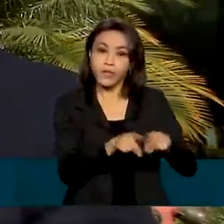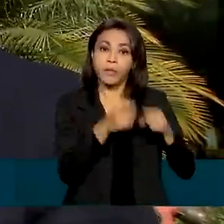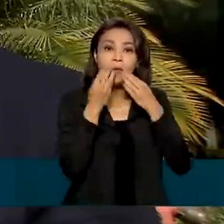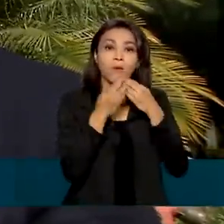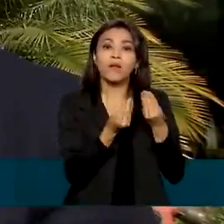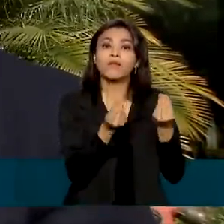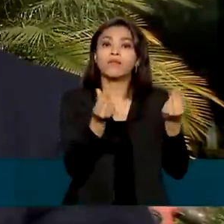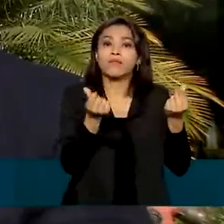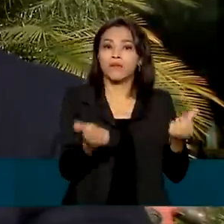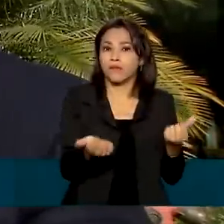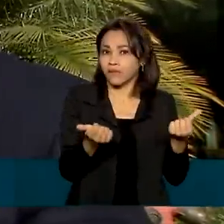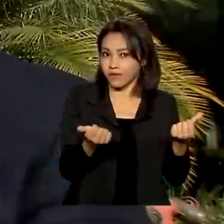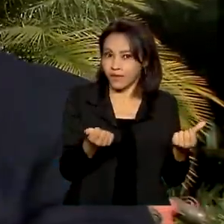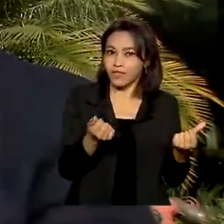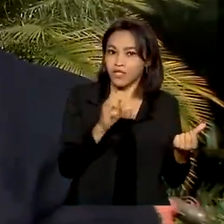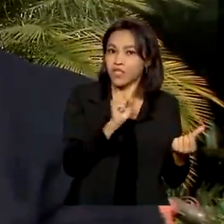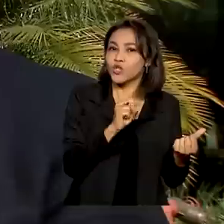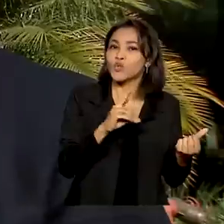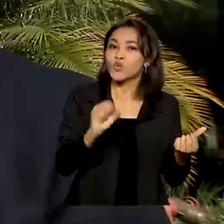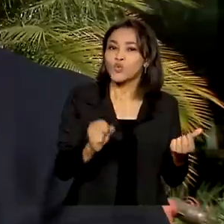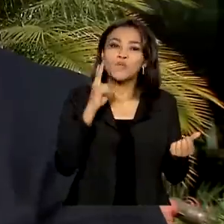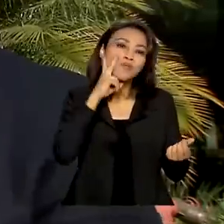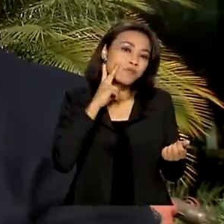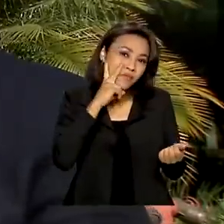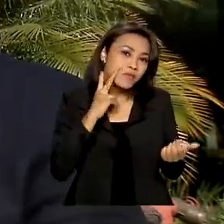qualidade de uvas, sucos e vinhos.